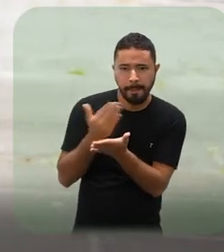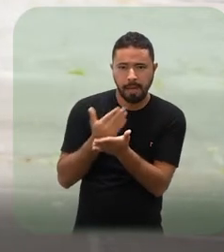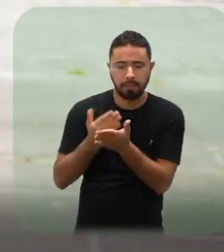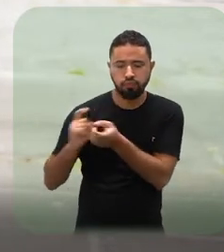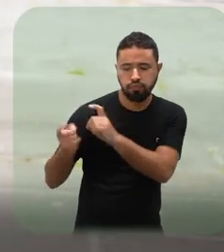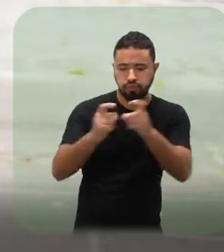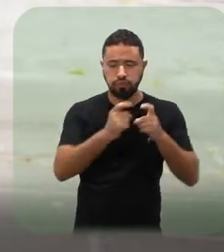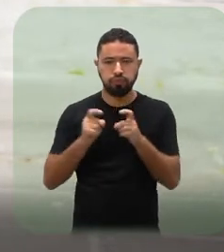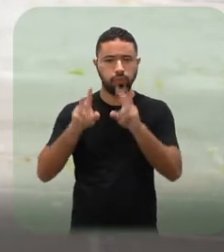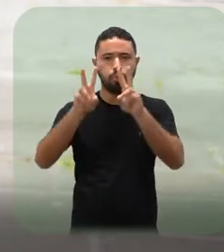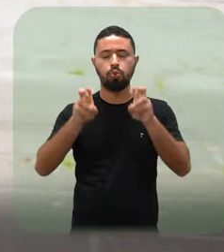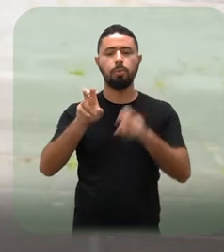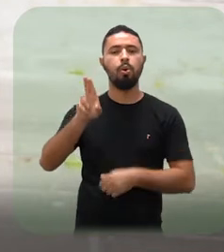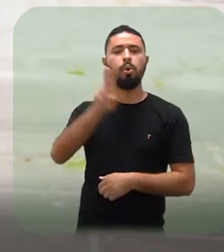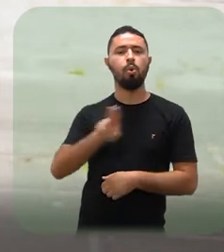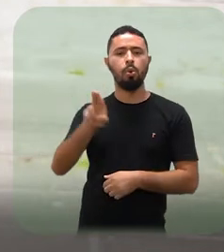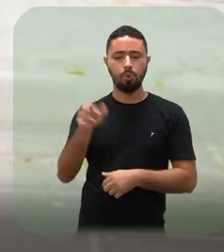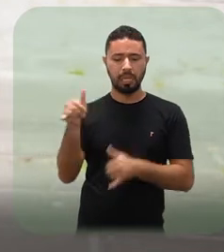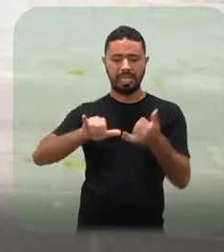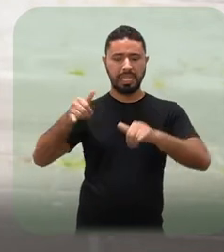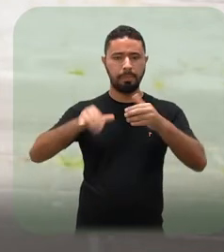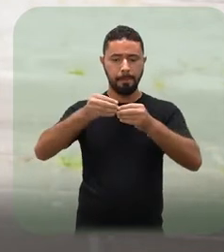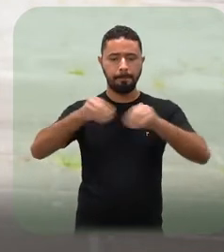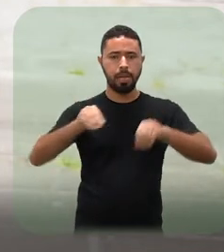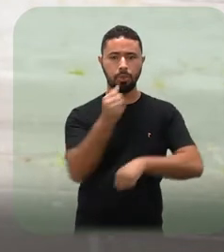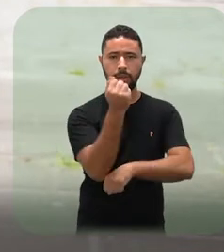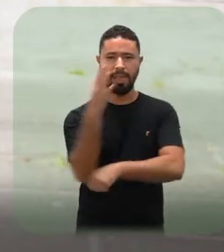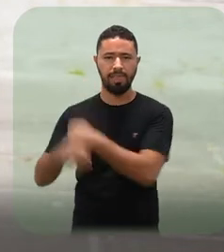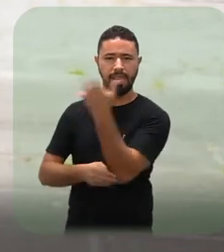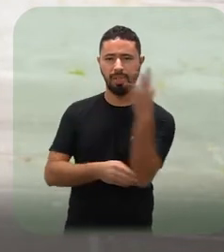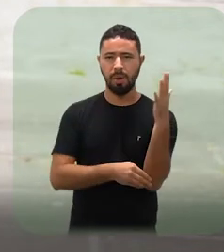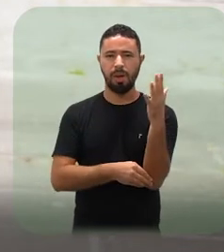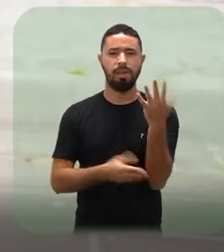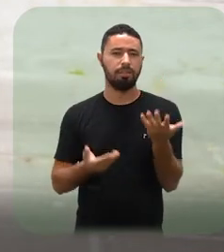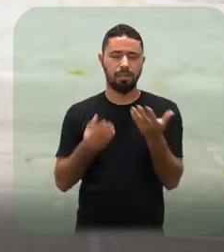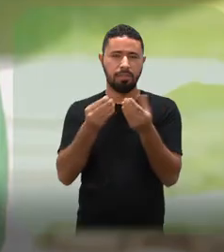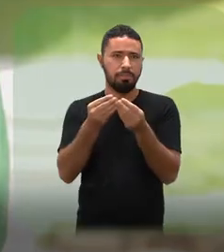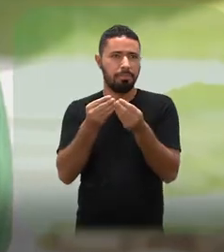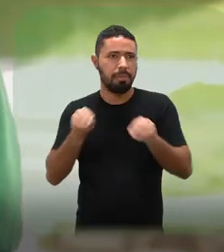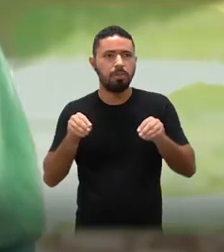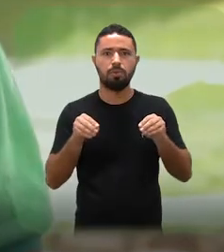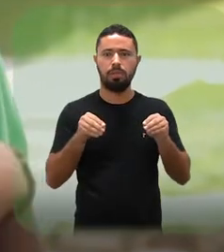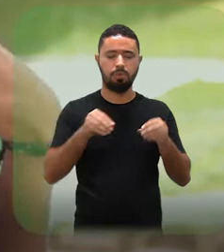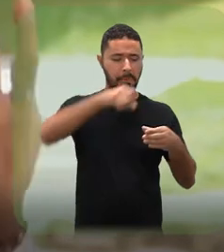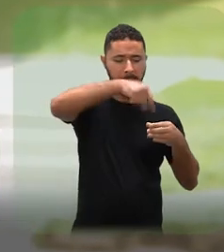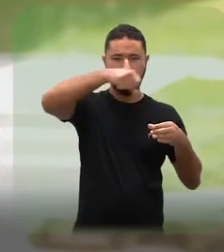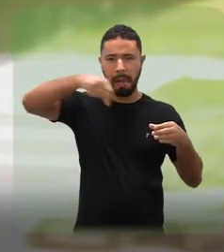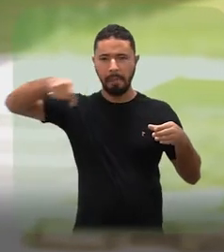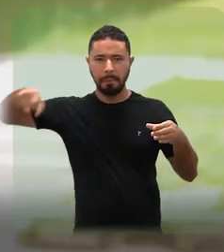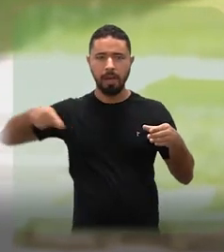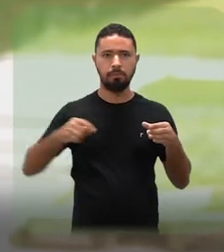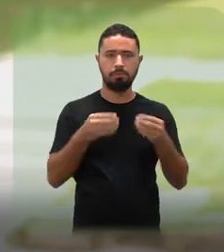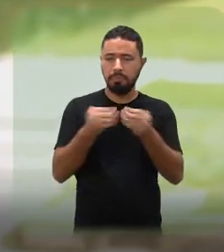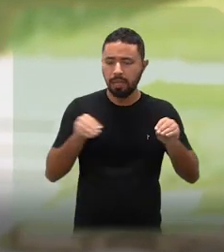discutindo a questão sobre o uso de substâncias químicas danosas ao meio ambiente, as